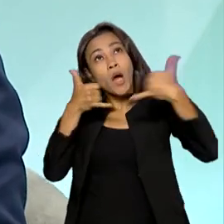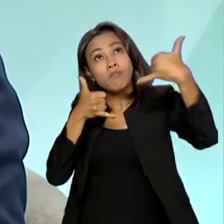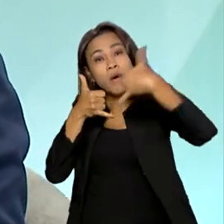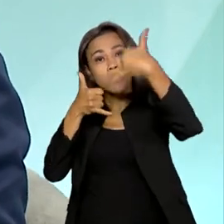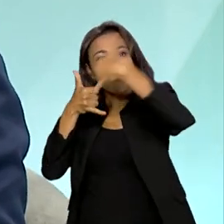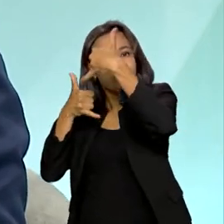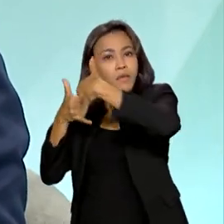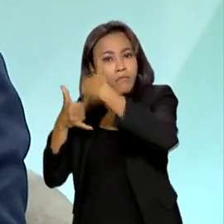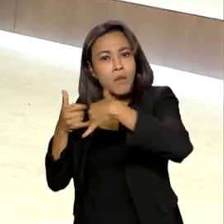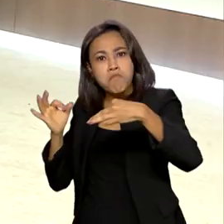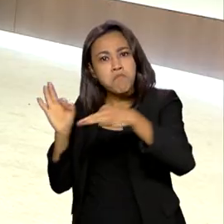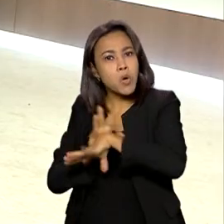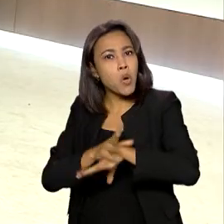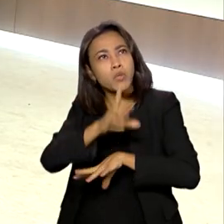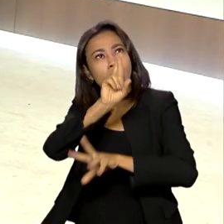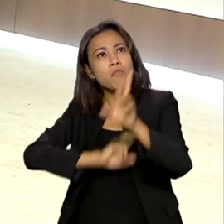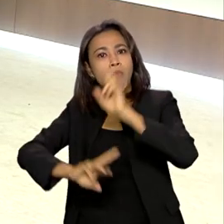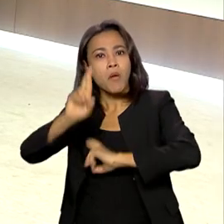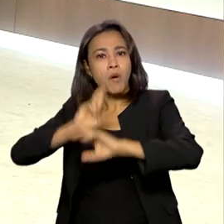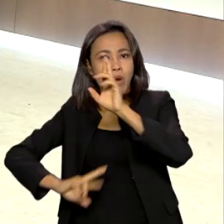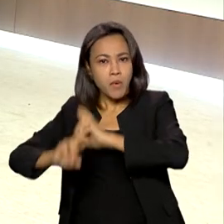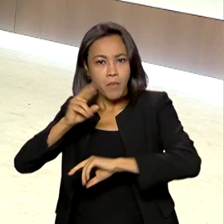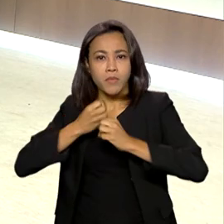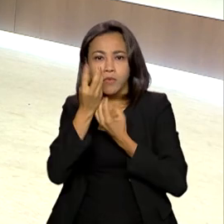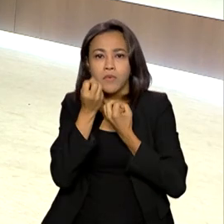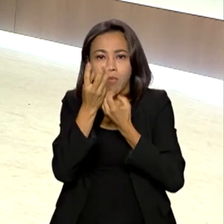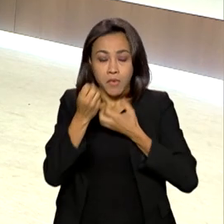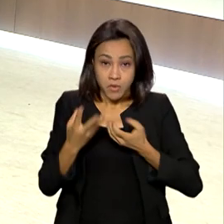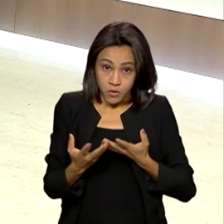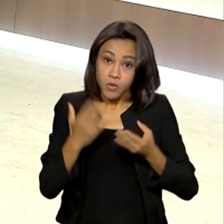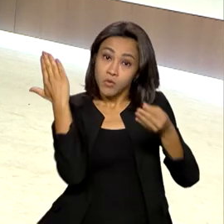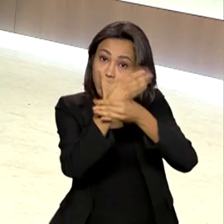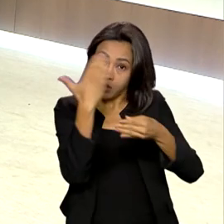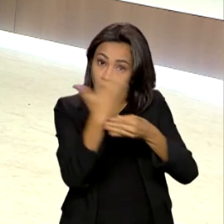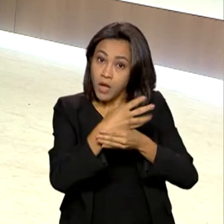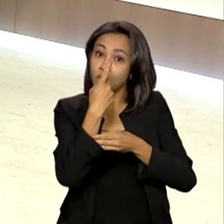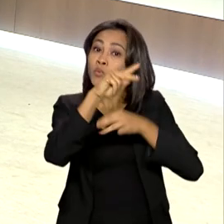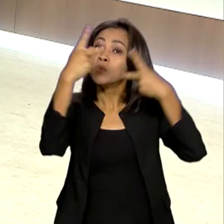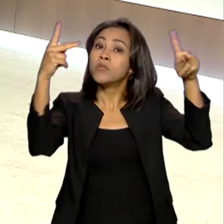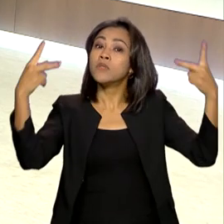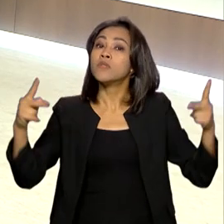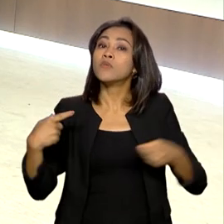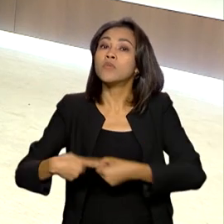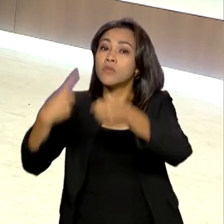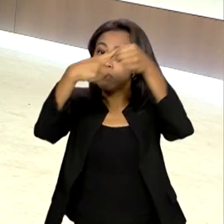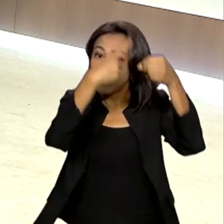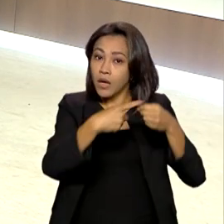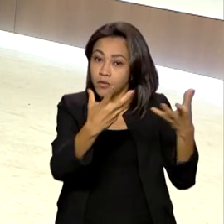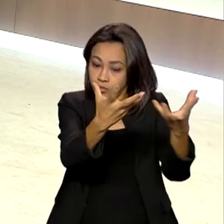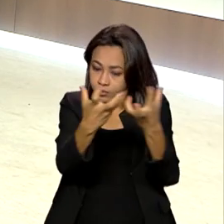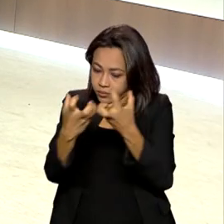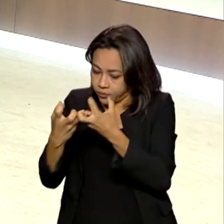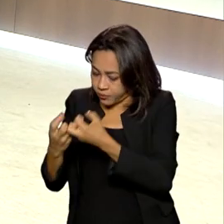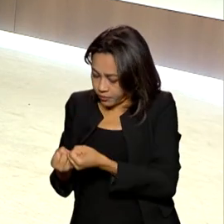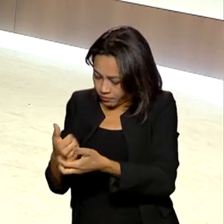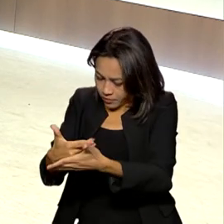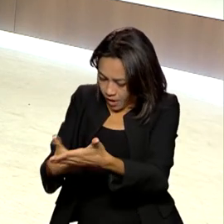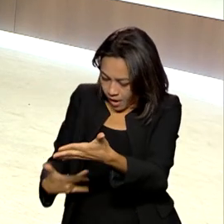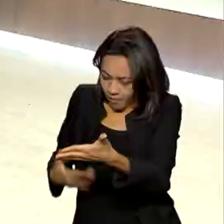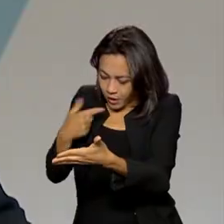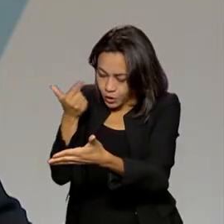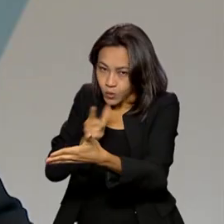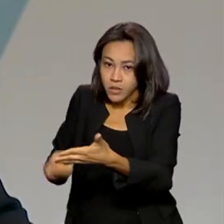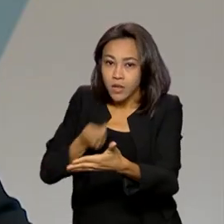que prontamente mandaram os dados dos taxistas do seu município para o Ministério do Trabalho e Previdência para que a gente possa fazer o